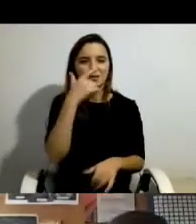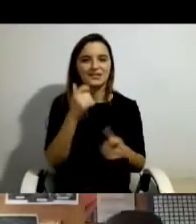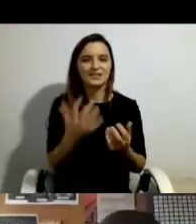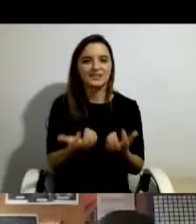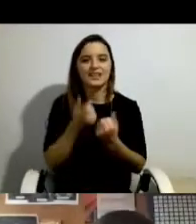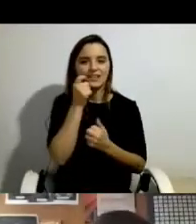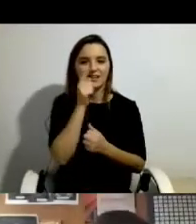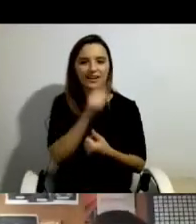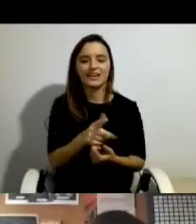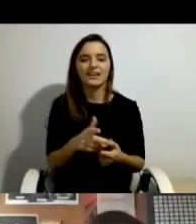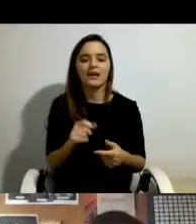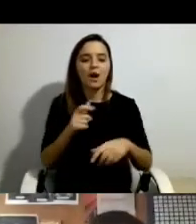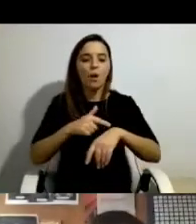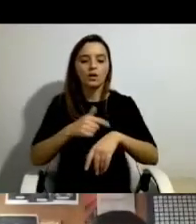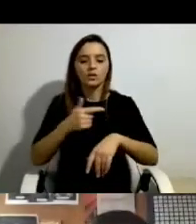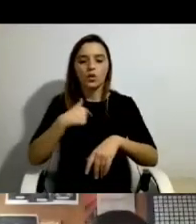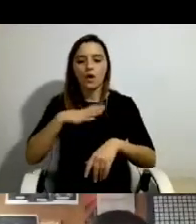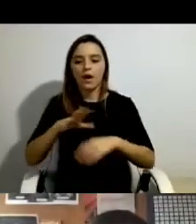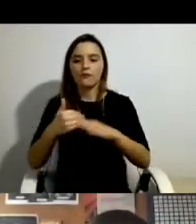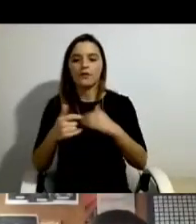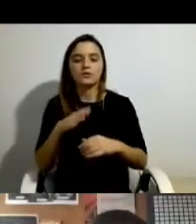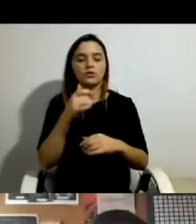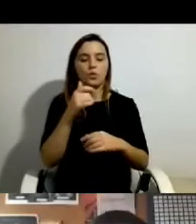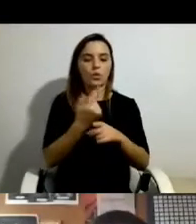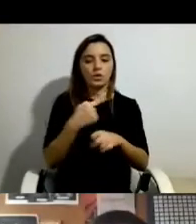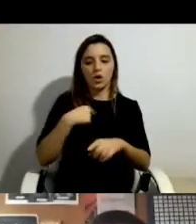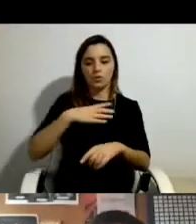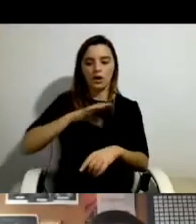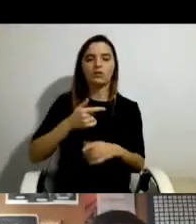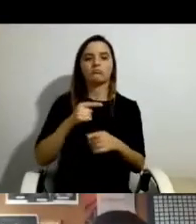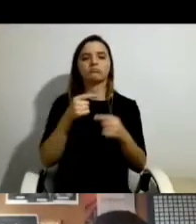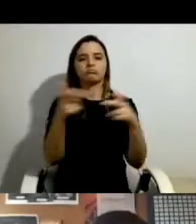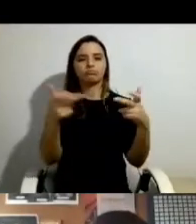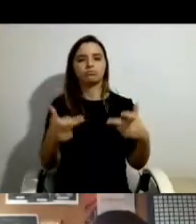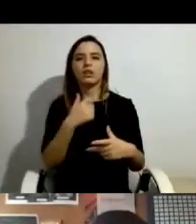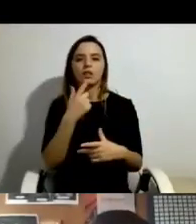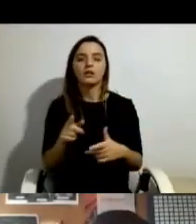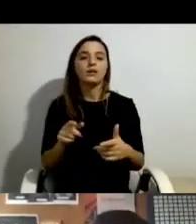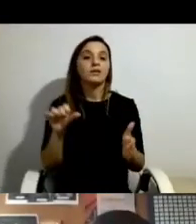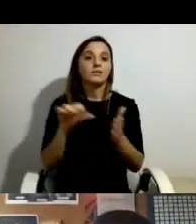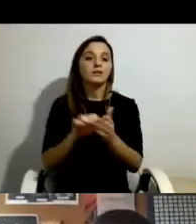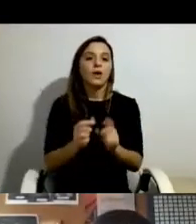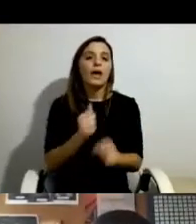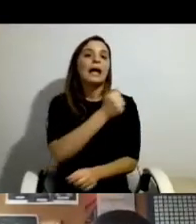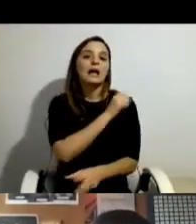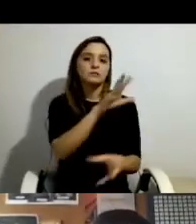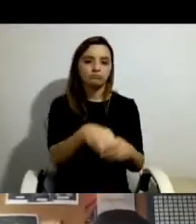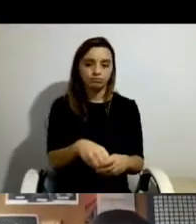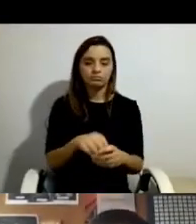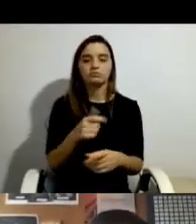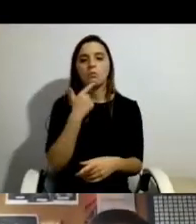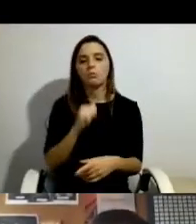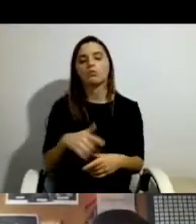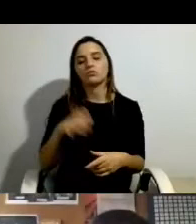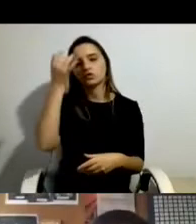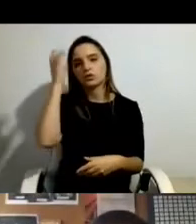que eu quero, que estes estratos que estão aqui são muito centrados na casa e, portanto, não nos podemos esquecer que a questão